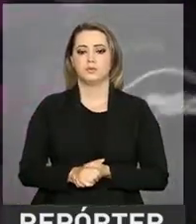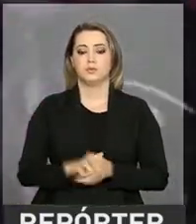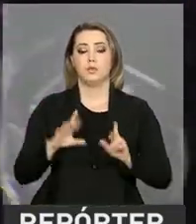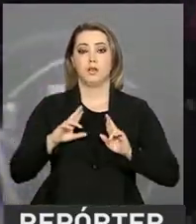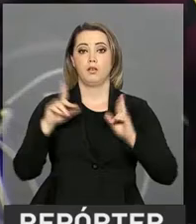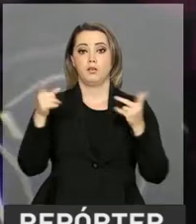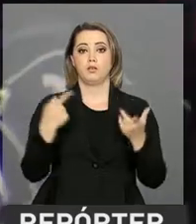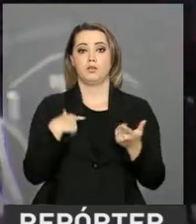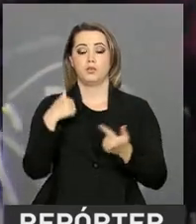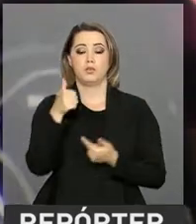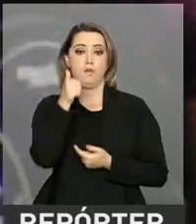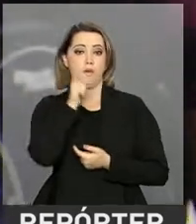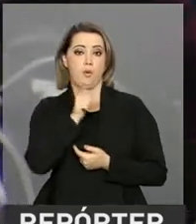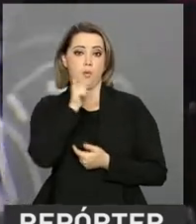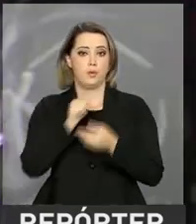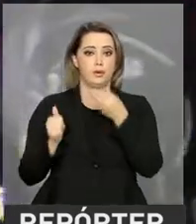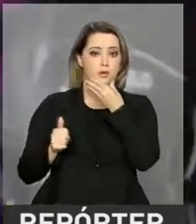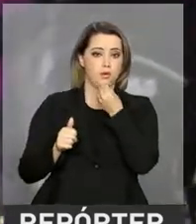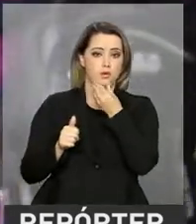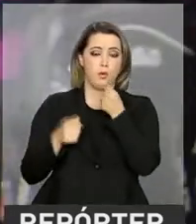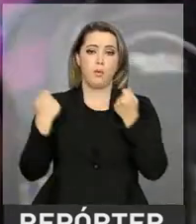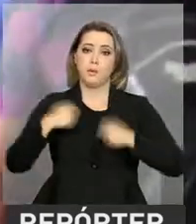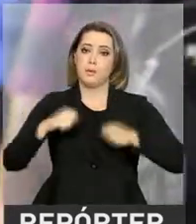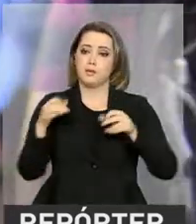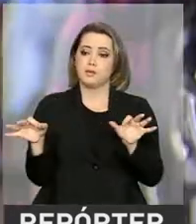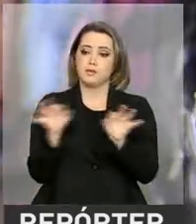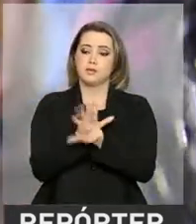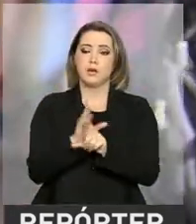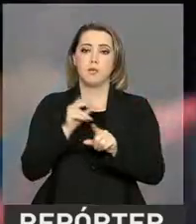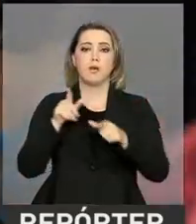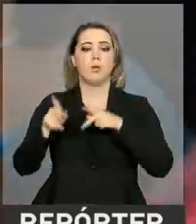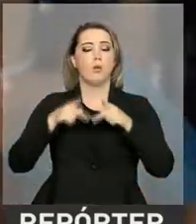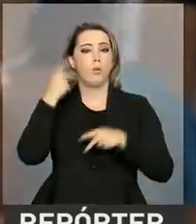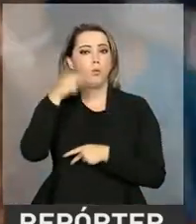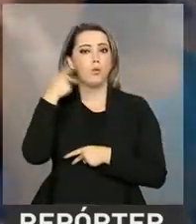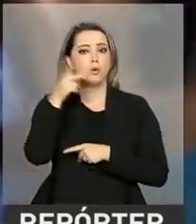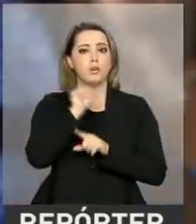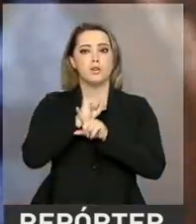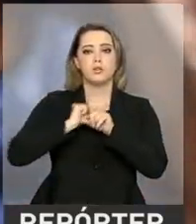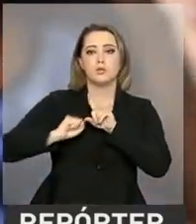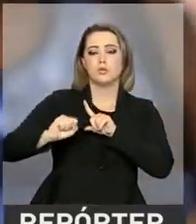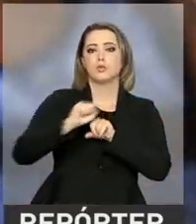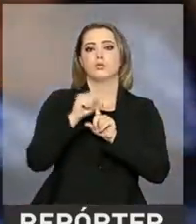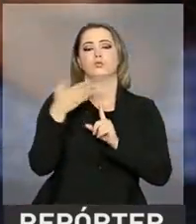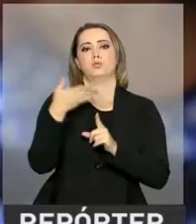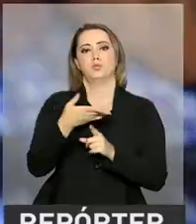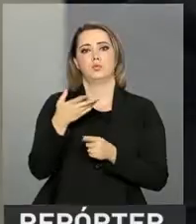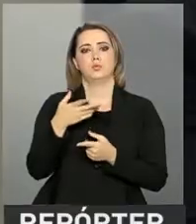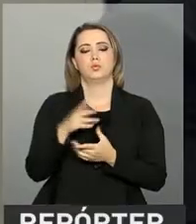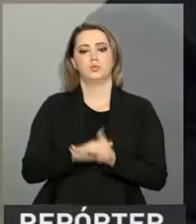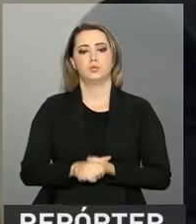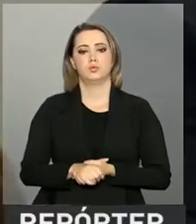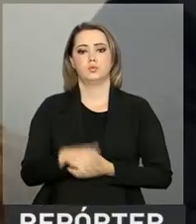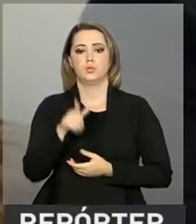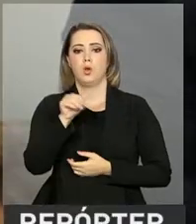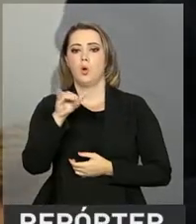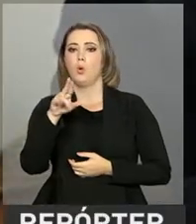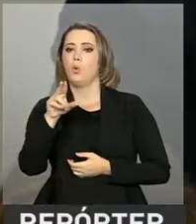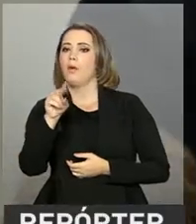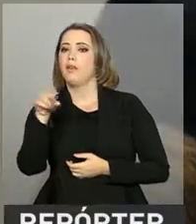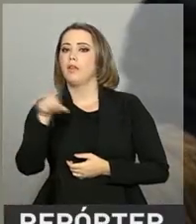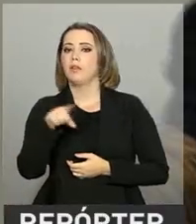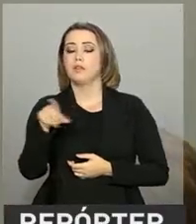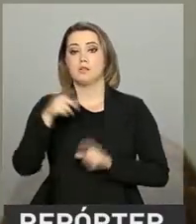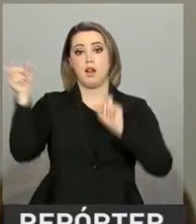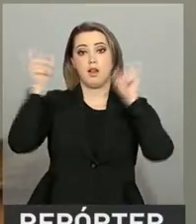diferenças como de gênero, por exemplo, devem ser resolvidas com políticas públicas e não dentro do sistema previdenciário. Luísa fez um alerta